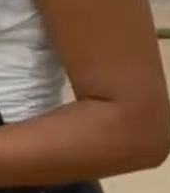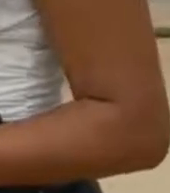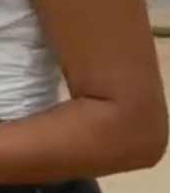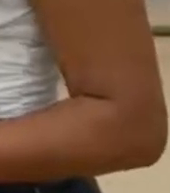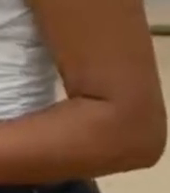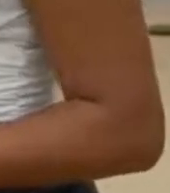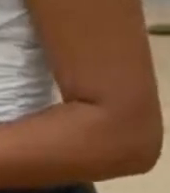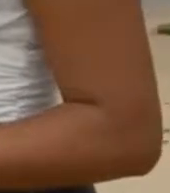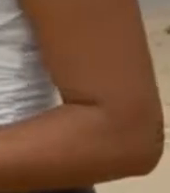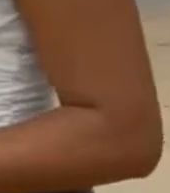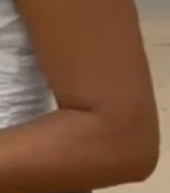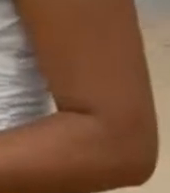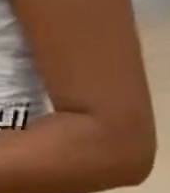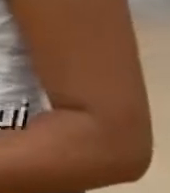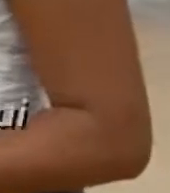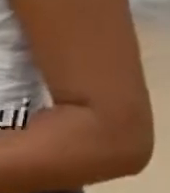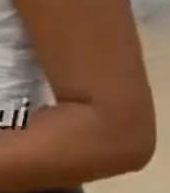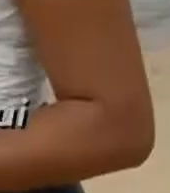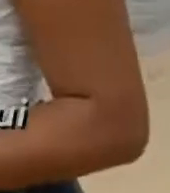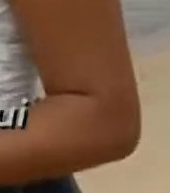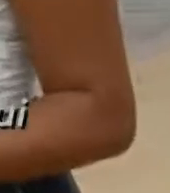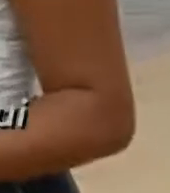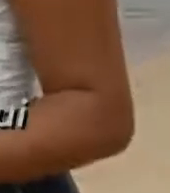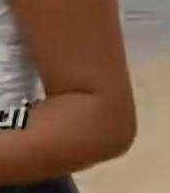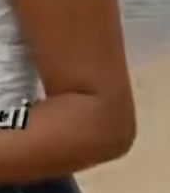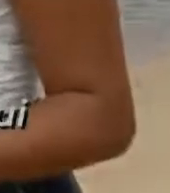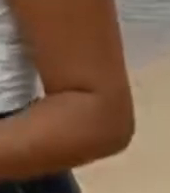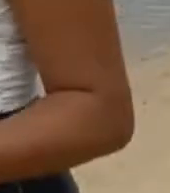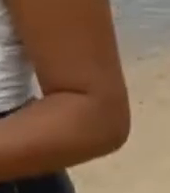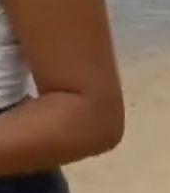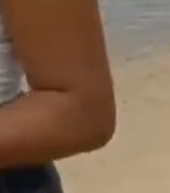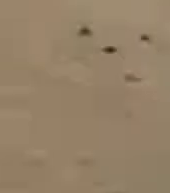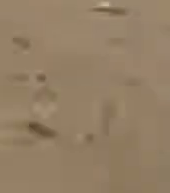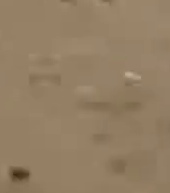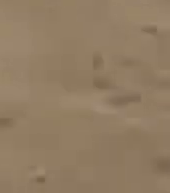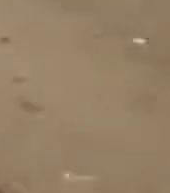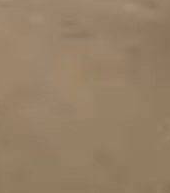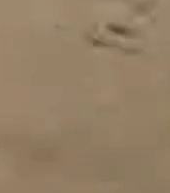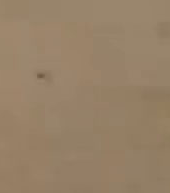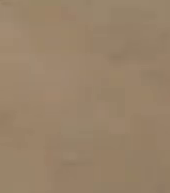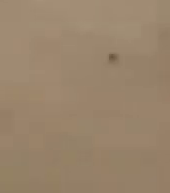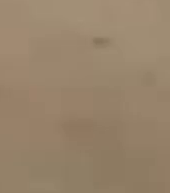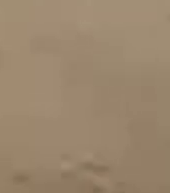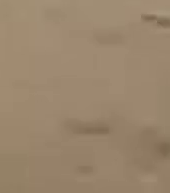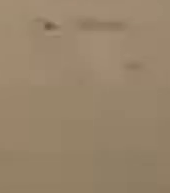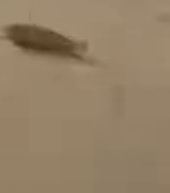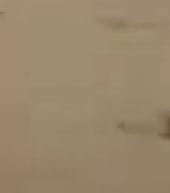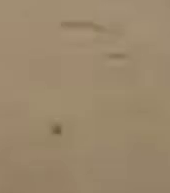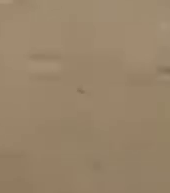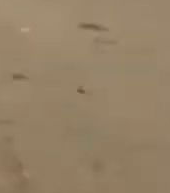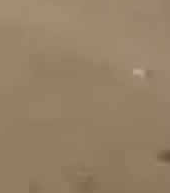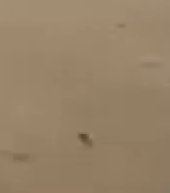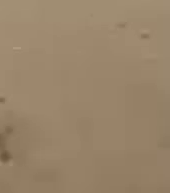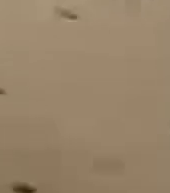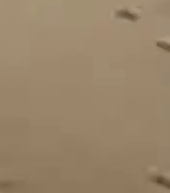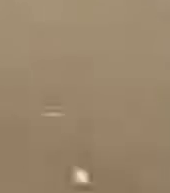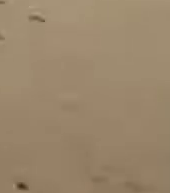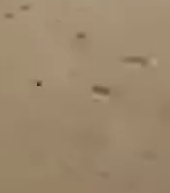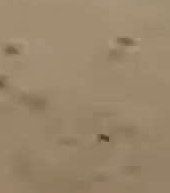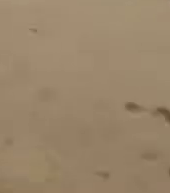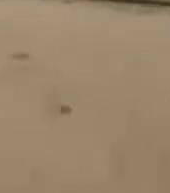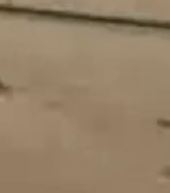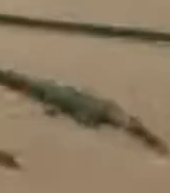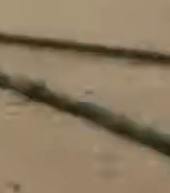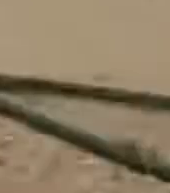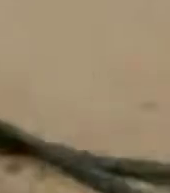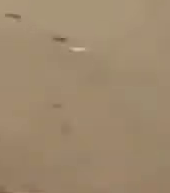pesca de outros países, que acabam capturando esses cardumes, que por aqui passam na nossa costa, deixam de fomentar a nossa economia, então vamos entrar nessa luta, vamos provocar uma